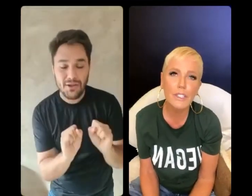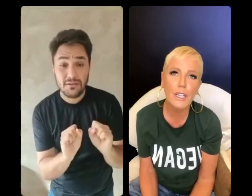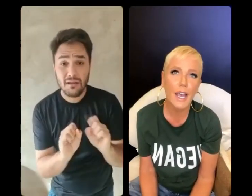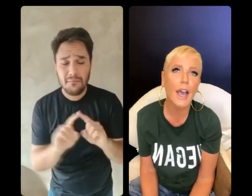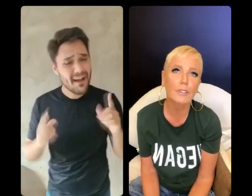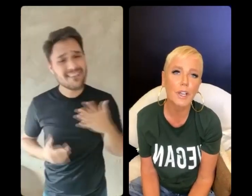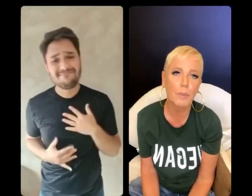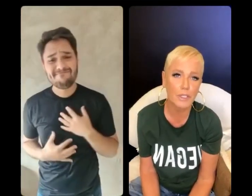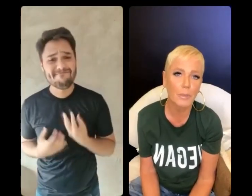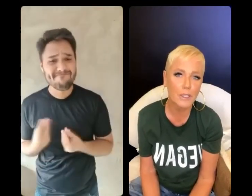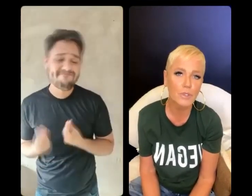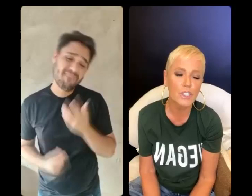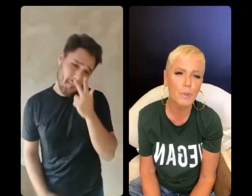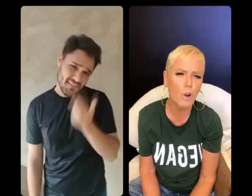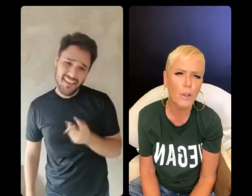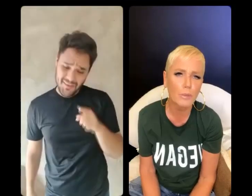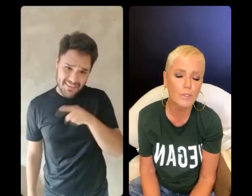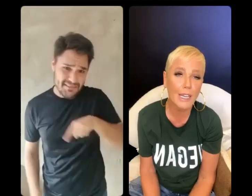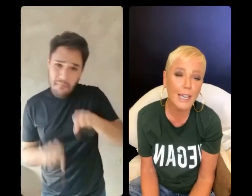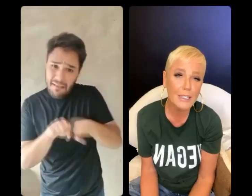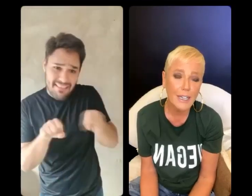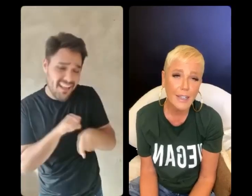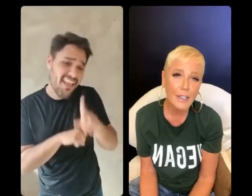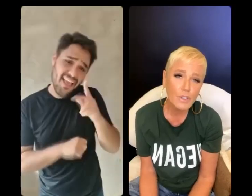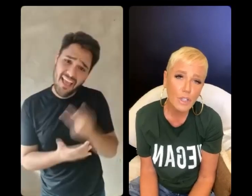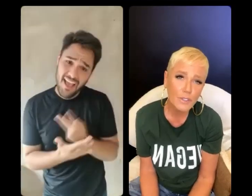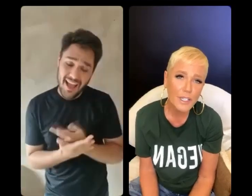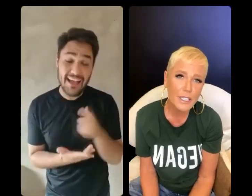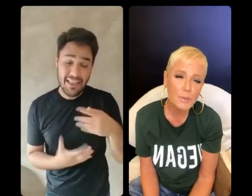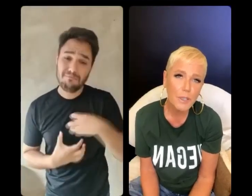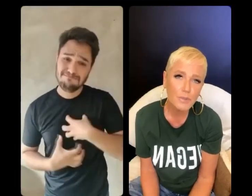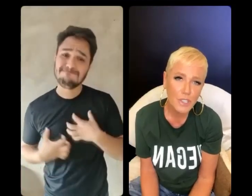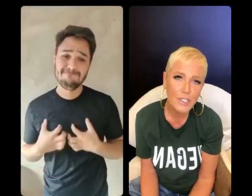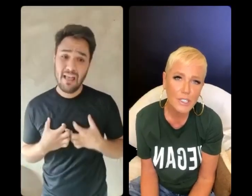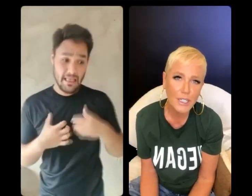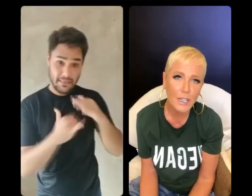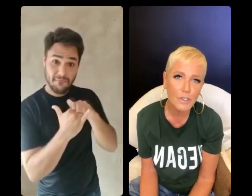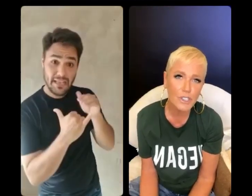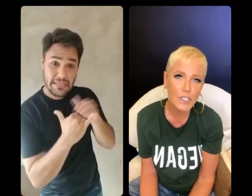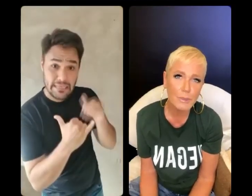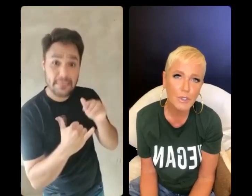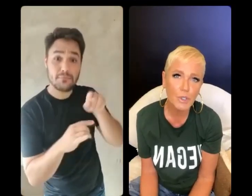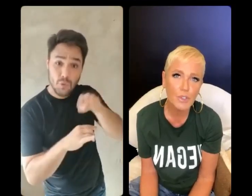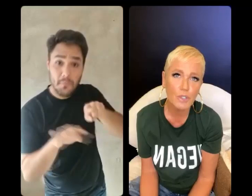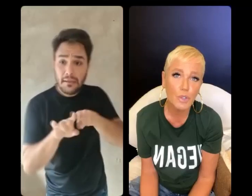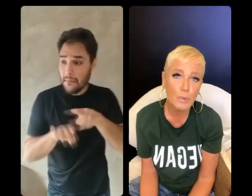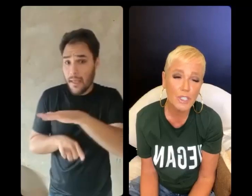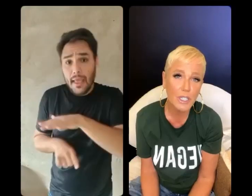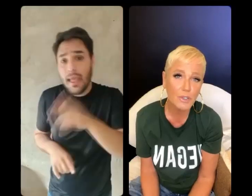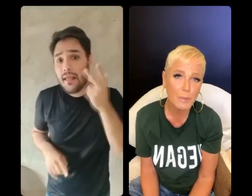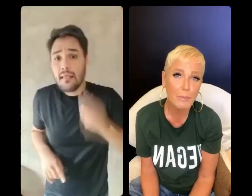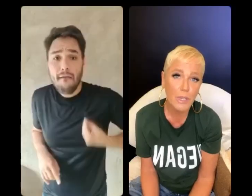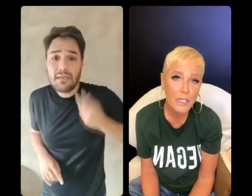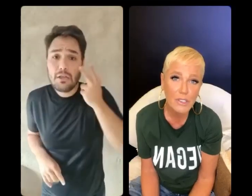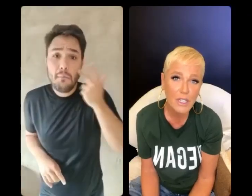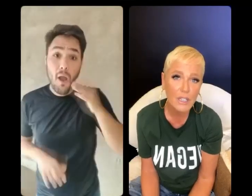bastante errado, realmente. É uma das coisas que me incomoda muito. Aliás, não só no veganismo, mas no dia a dia, né? Hoje em dia as pessoas estão usando o nome de